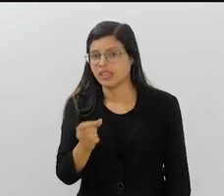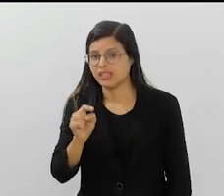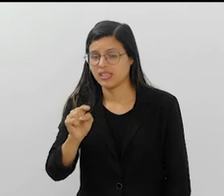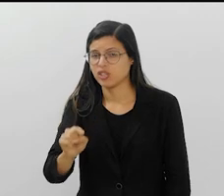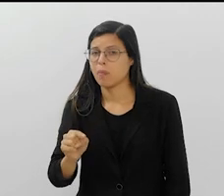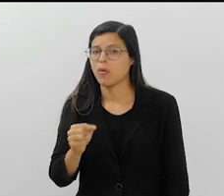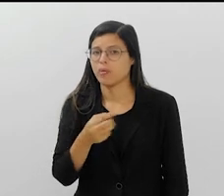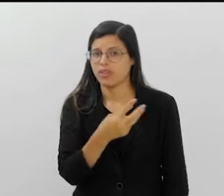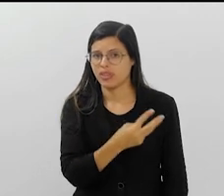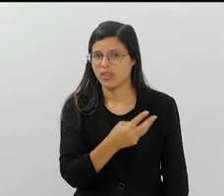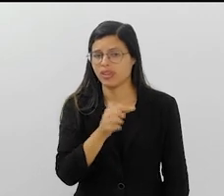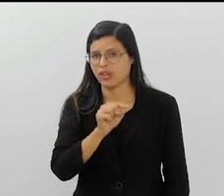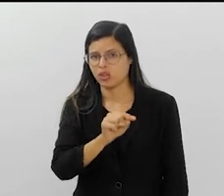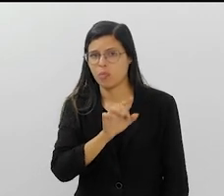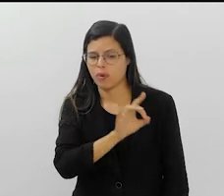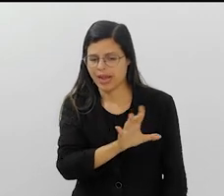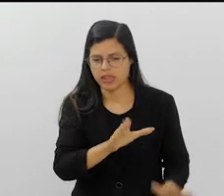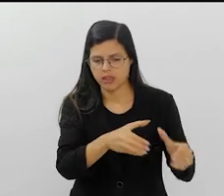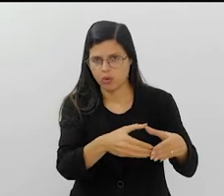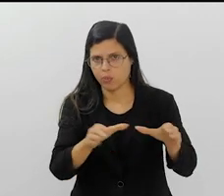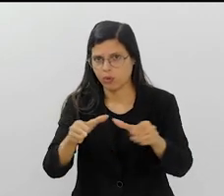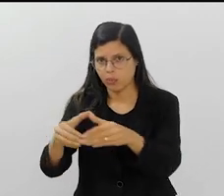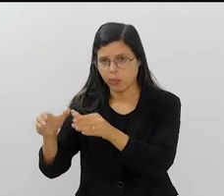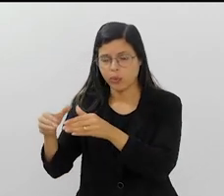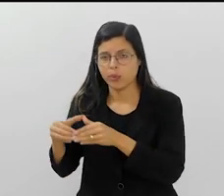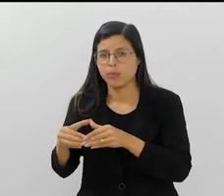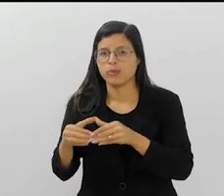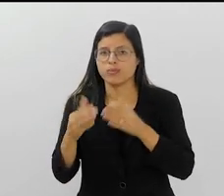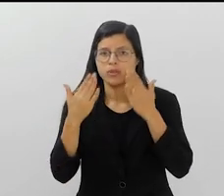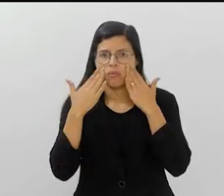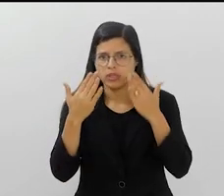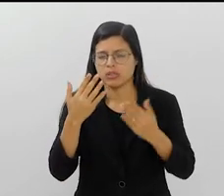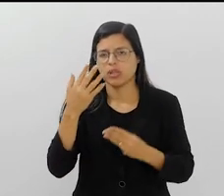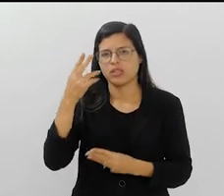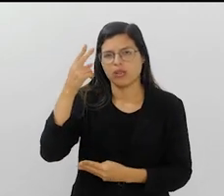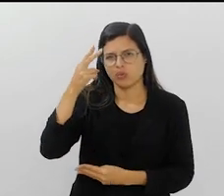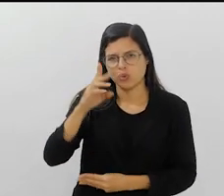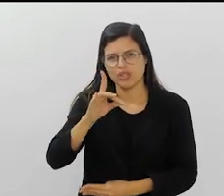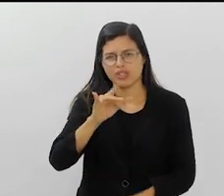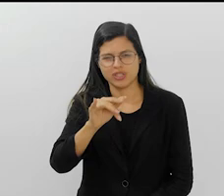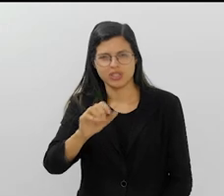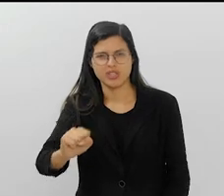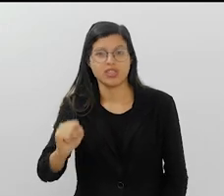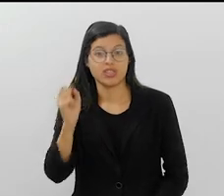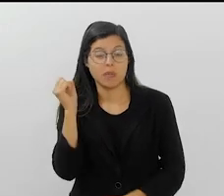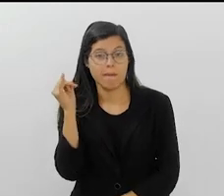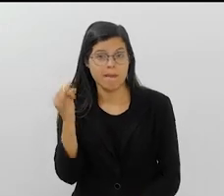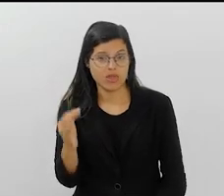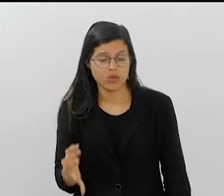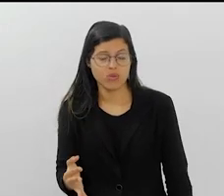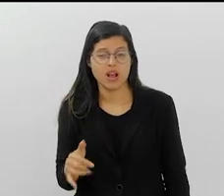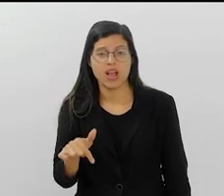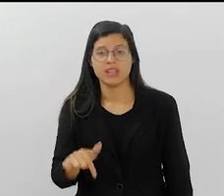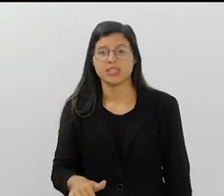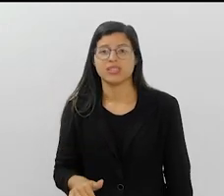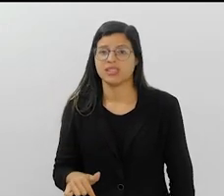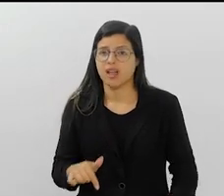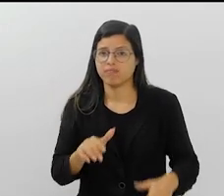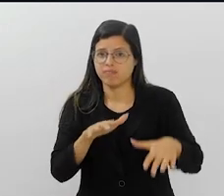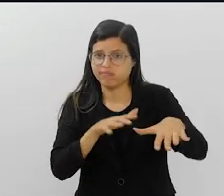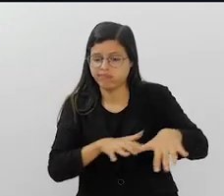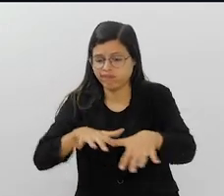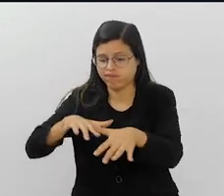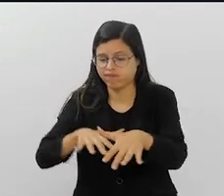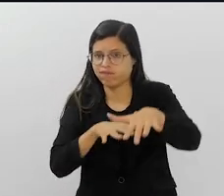mil artistas, 3 mil por escola, que se apresentam durante dois dias e madrugadas, num cortejo, lá num